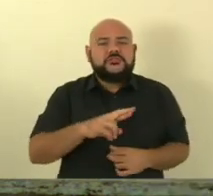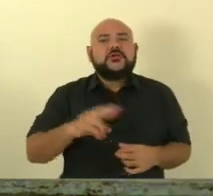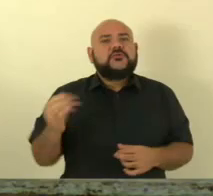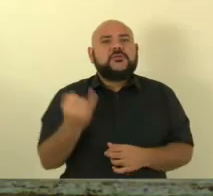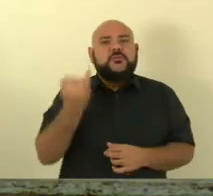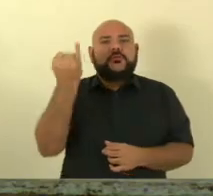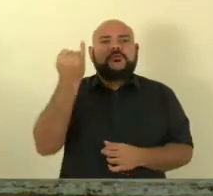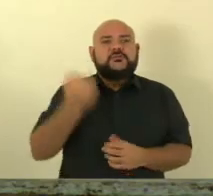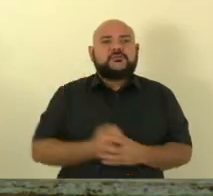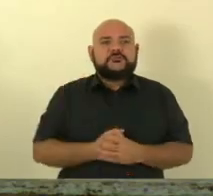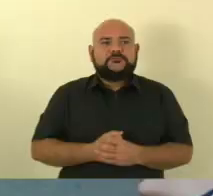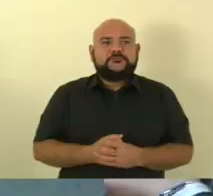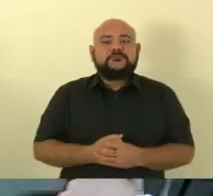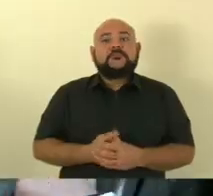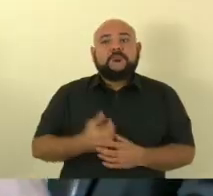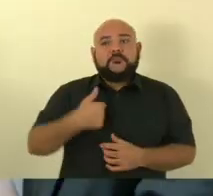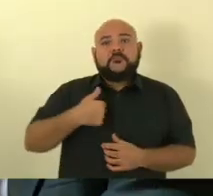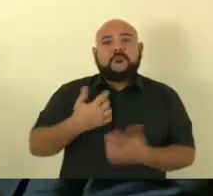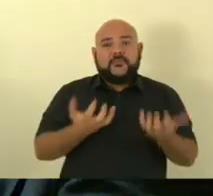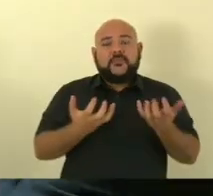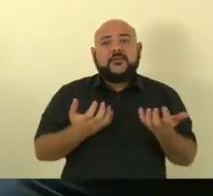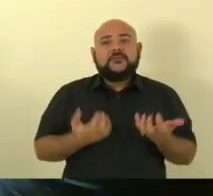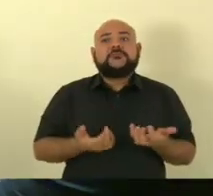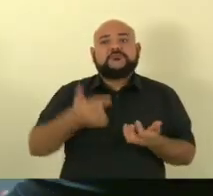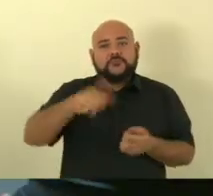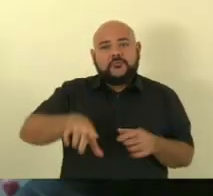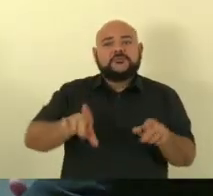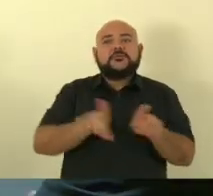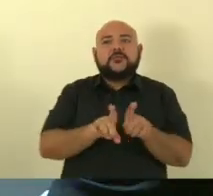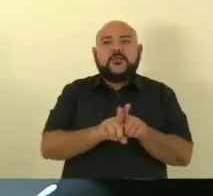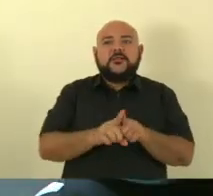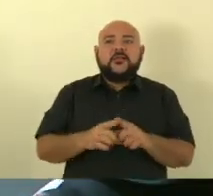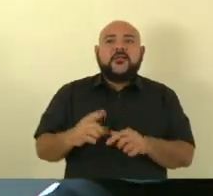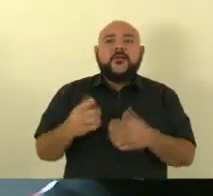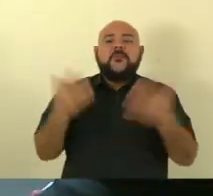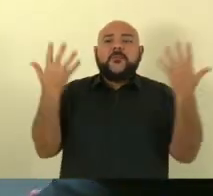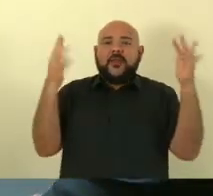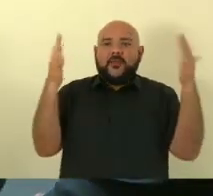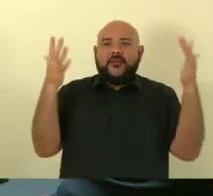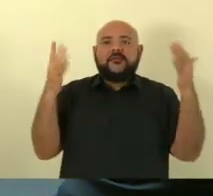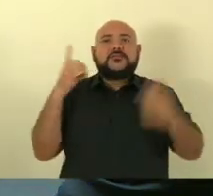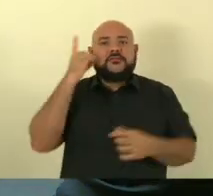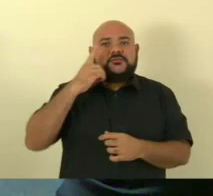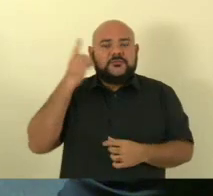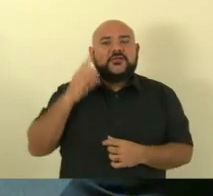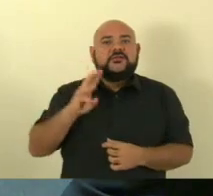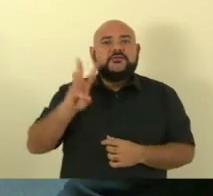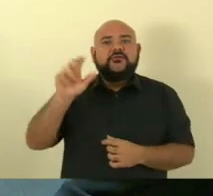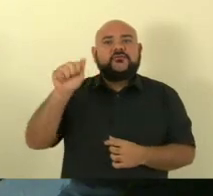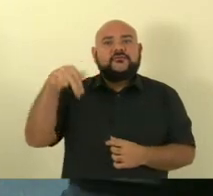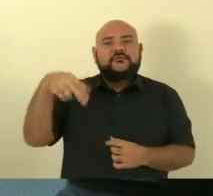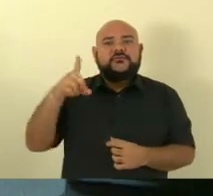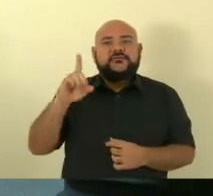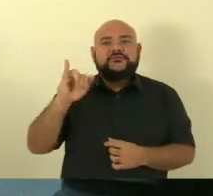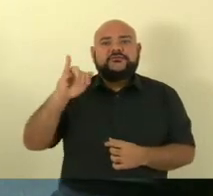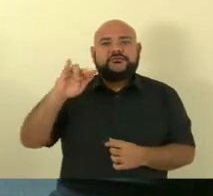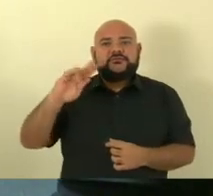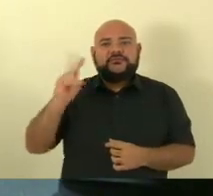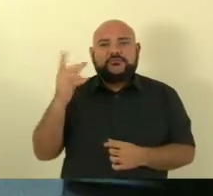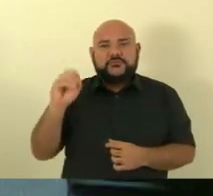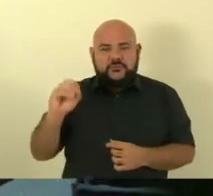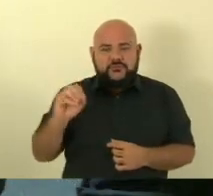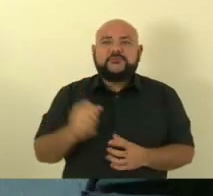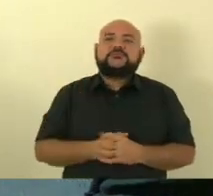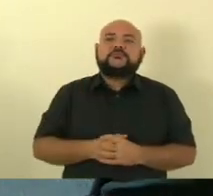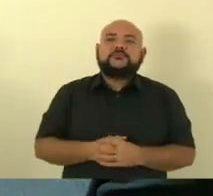Presidente, eu quero, mais uma vez, fazer coro, parabenizar o deputado Vandinho. Nós temos que dar parabéns a quem